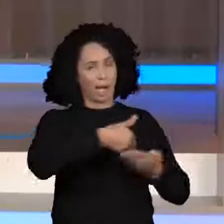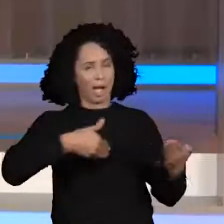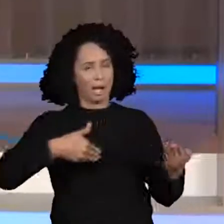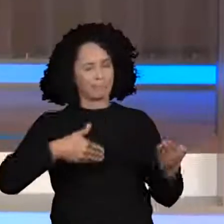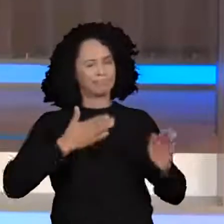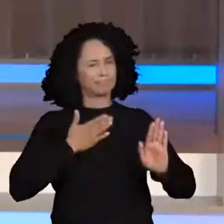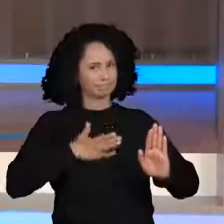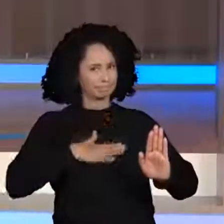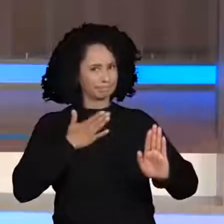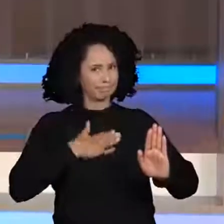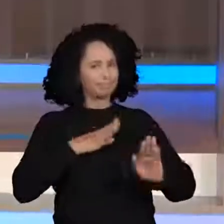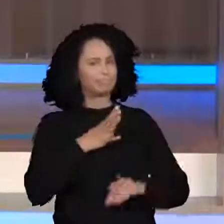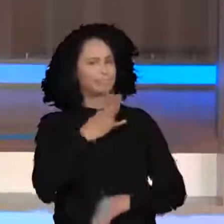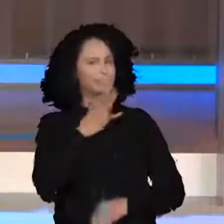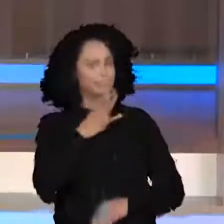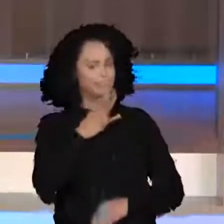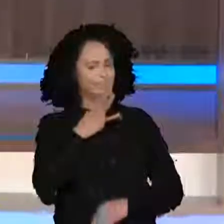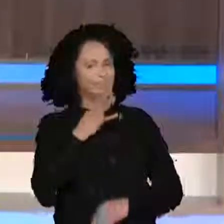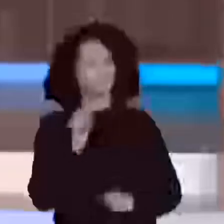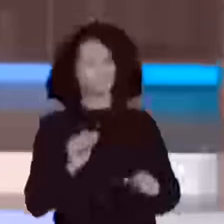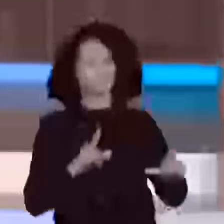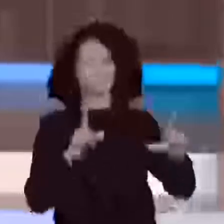nessa história aqui na tela. Vem comigo.